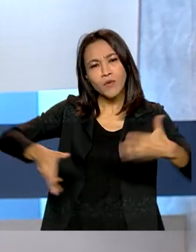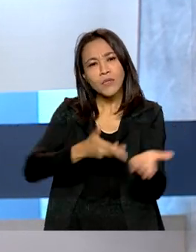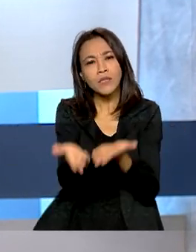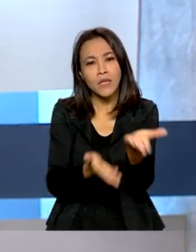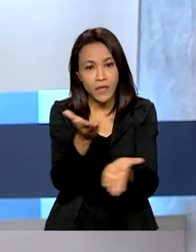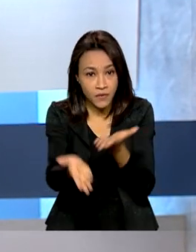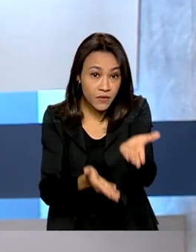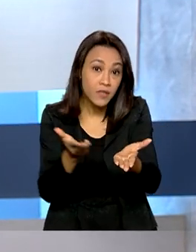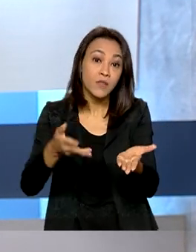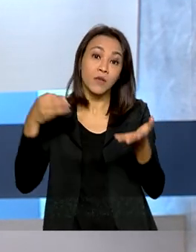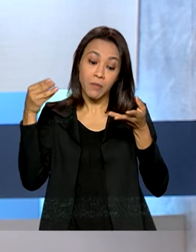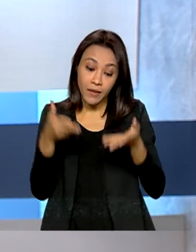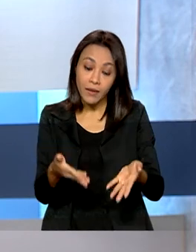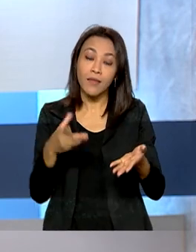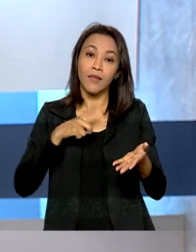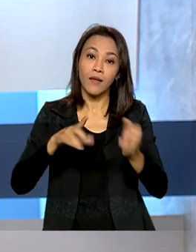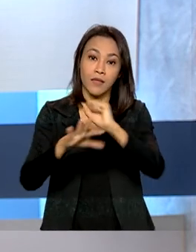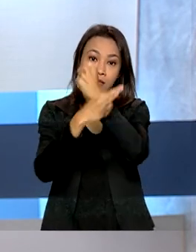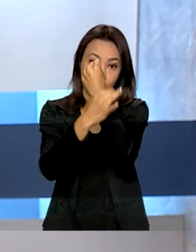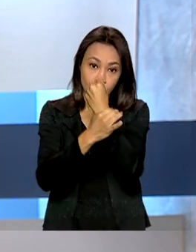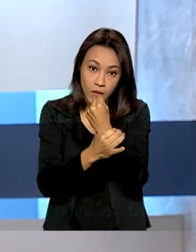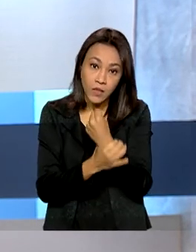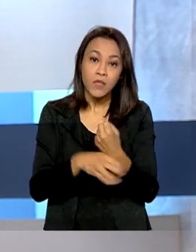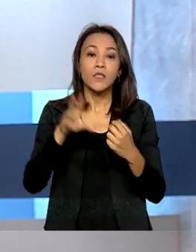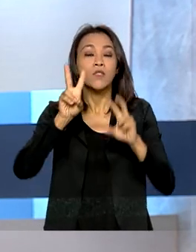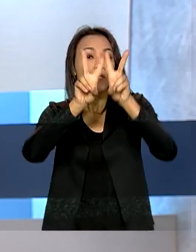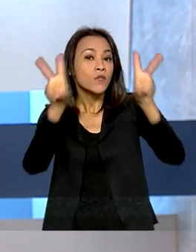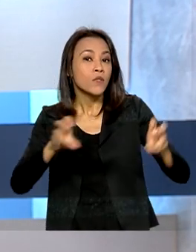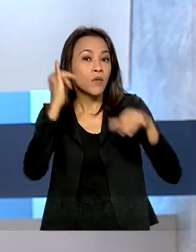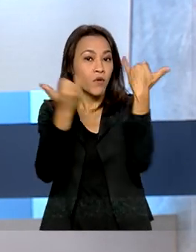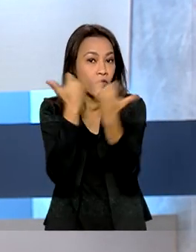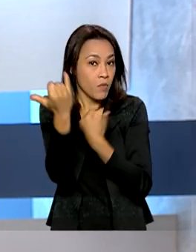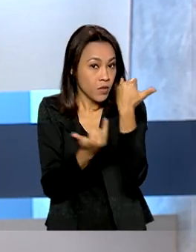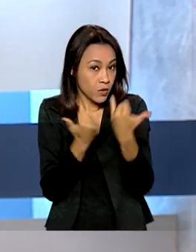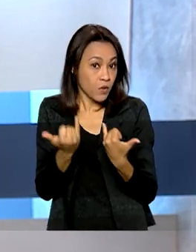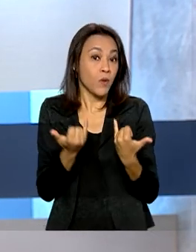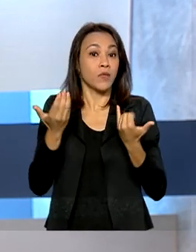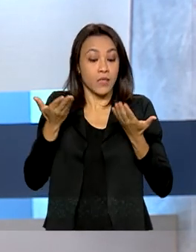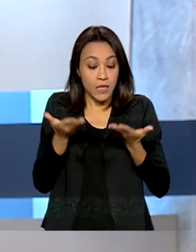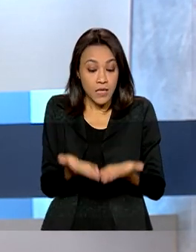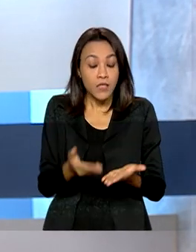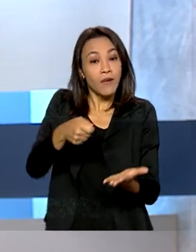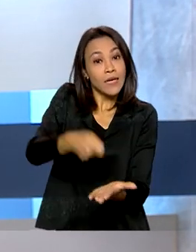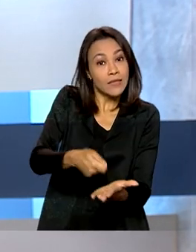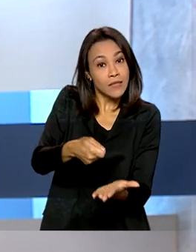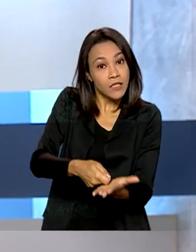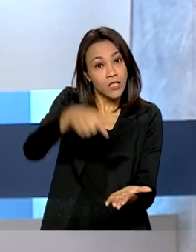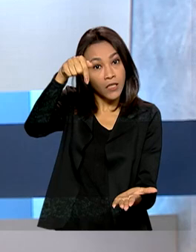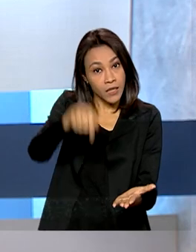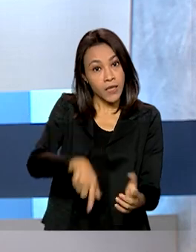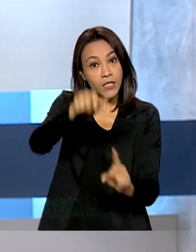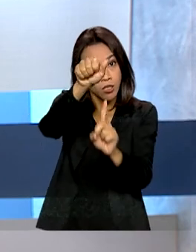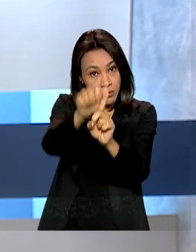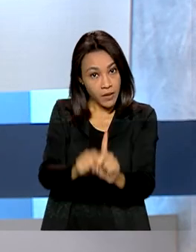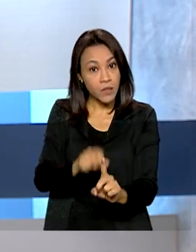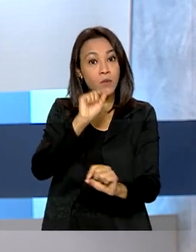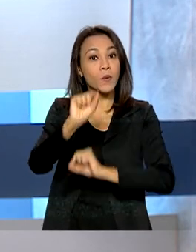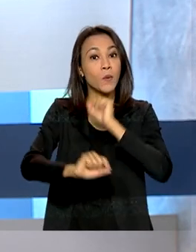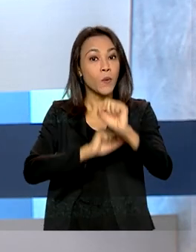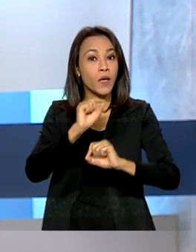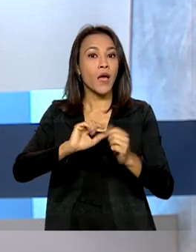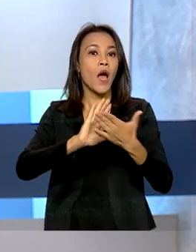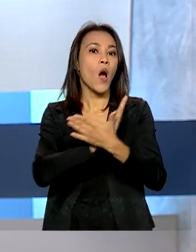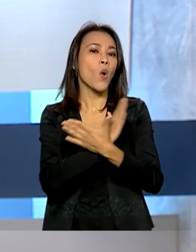a ferramenta mantenha a segurança sobre as informações do usuário, o sistema vai exigir a partir desse mês a realização de